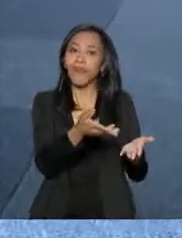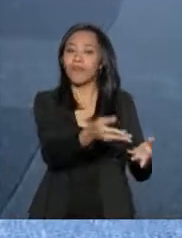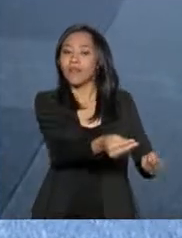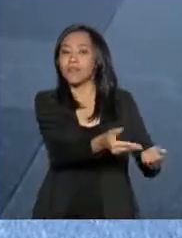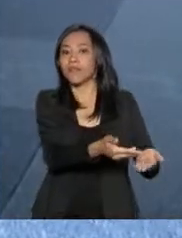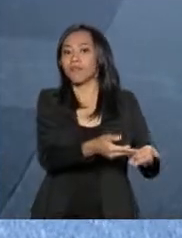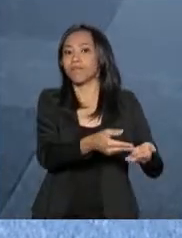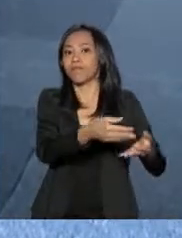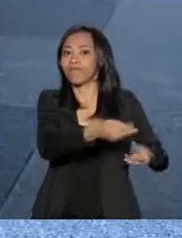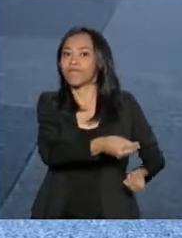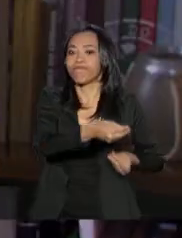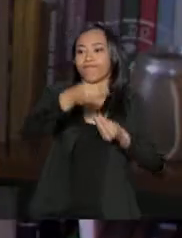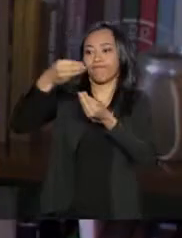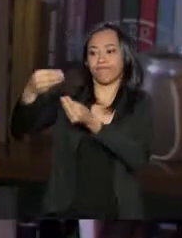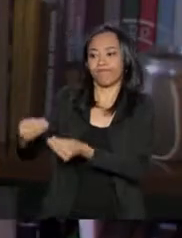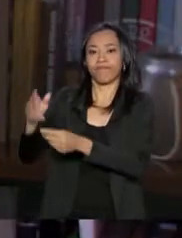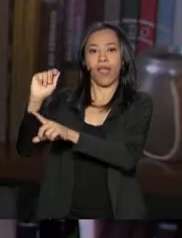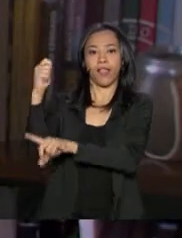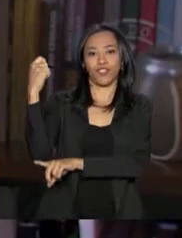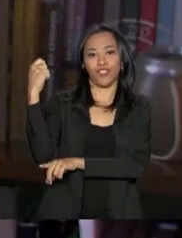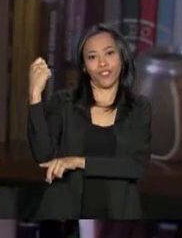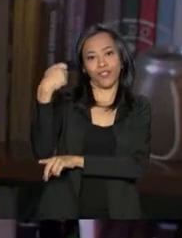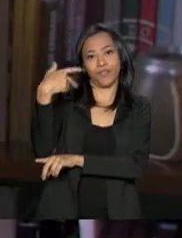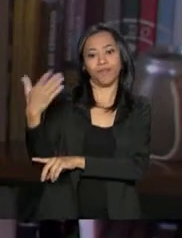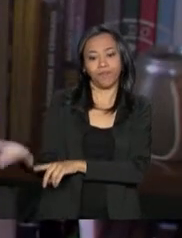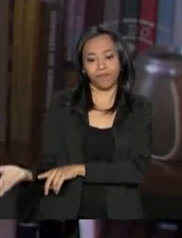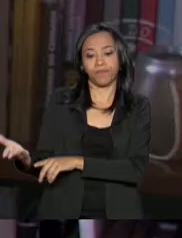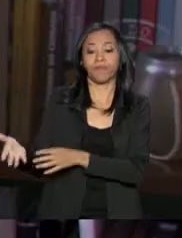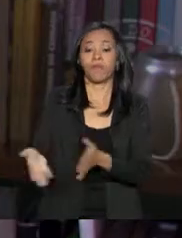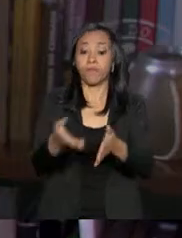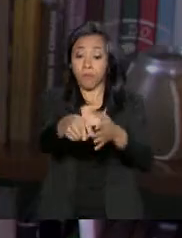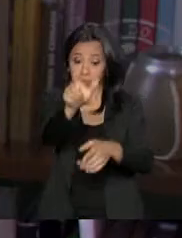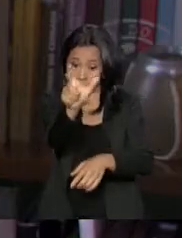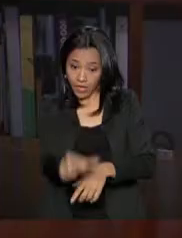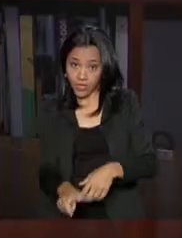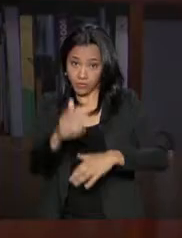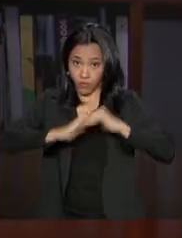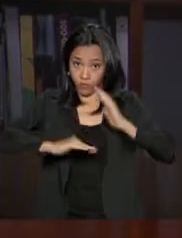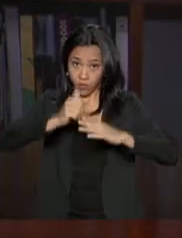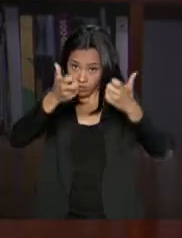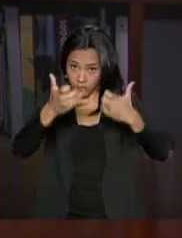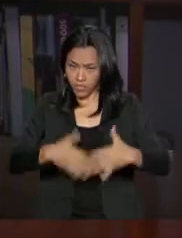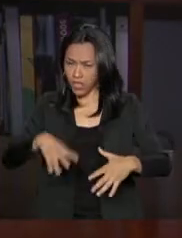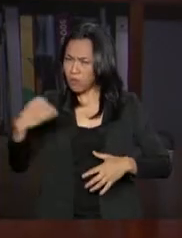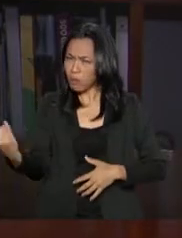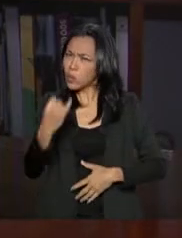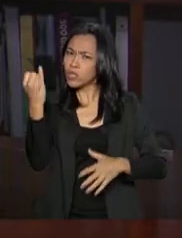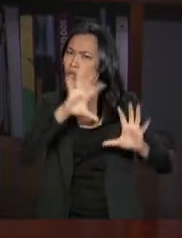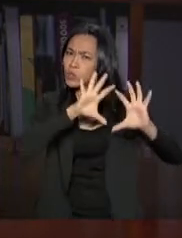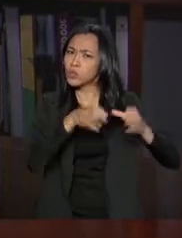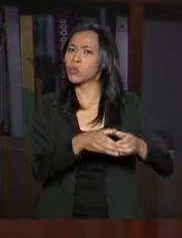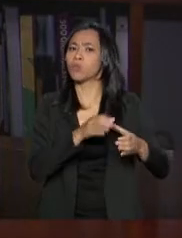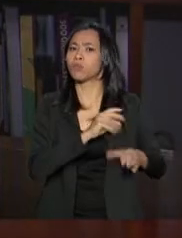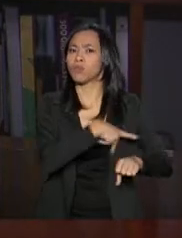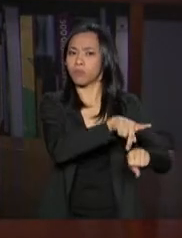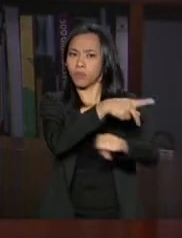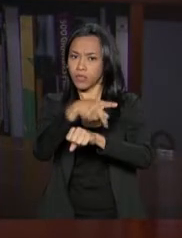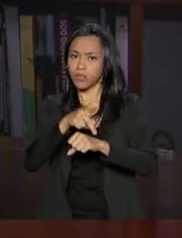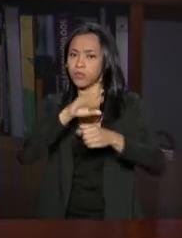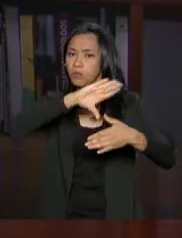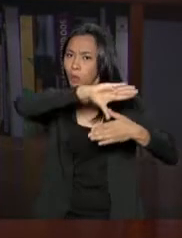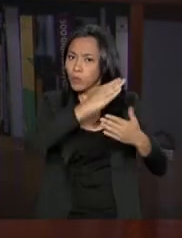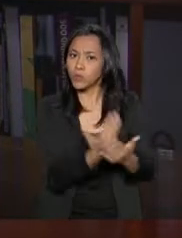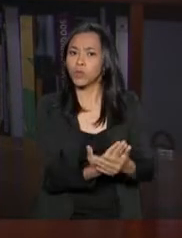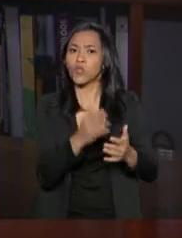transmitida à Argentina. Para este especialista, o Mercosul é importante para a política internacional, não só para os países